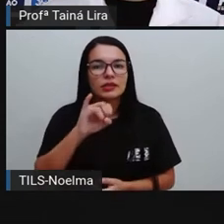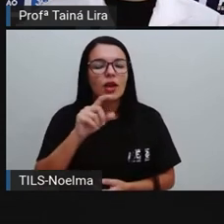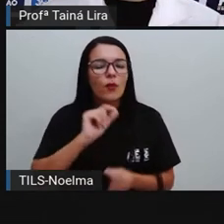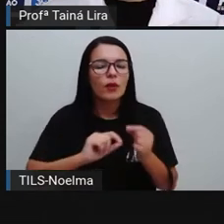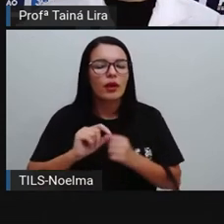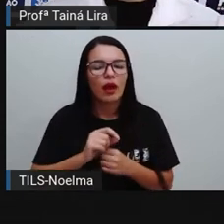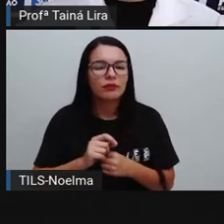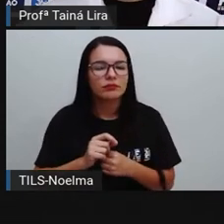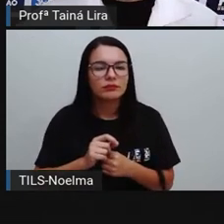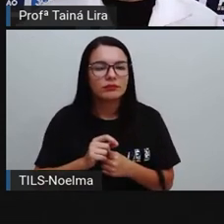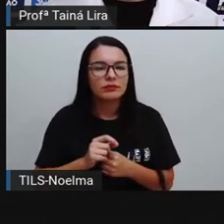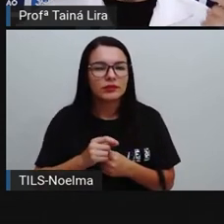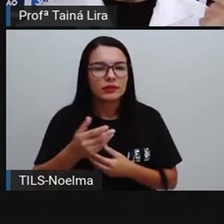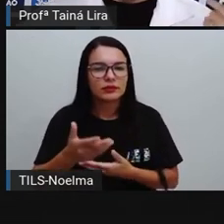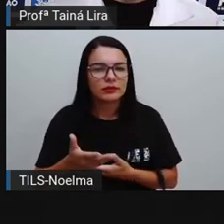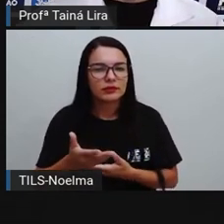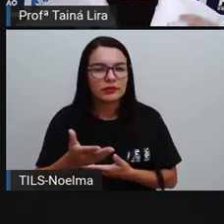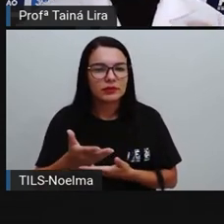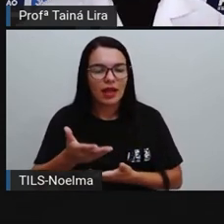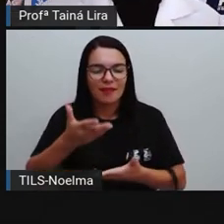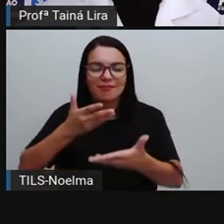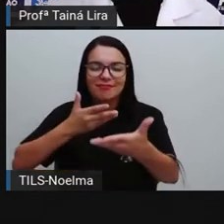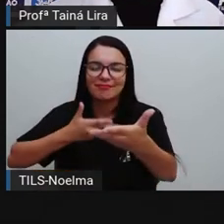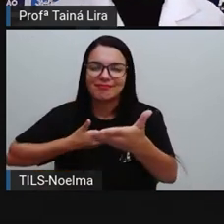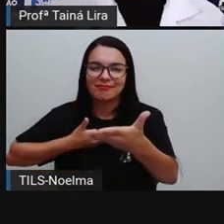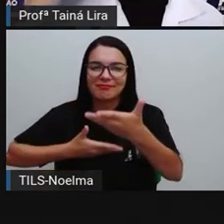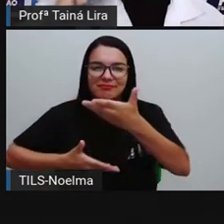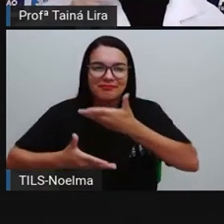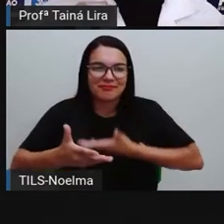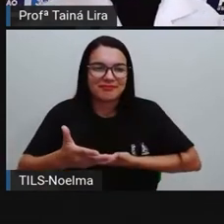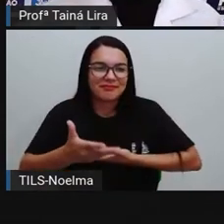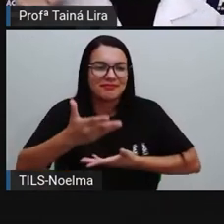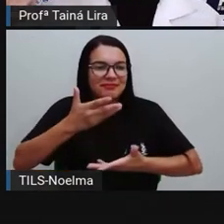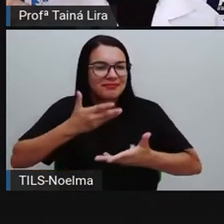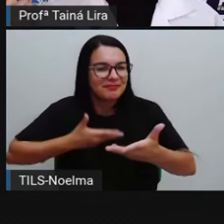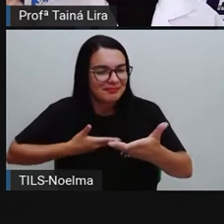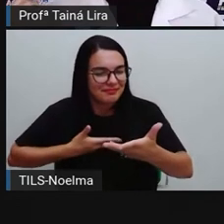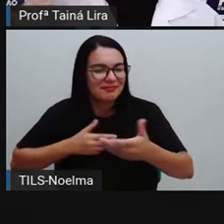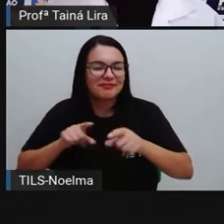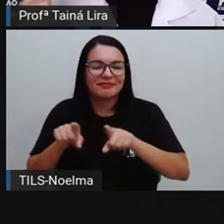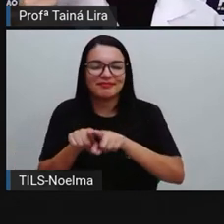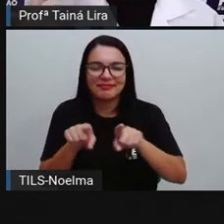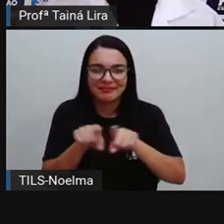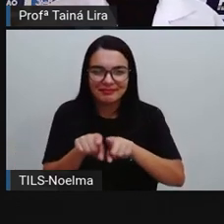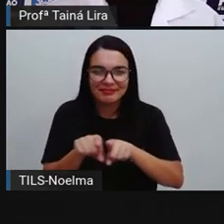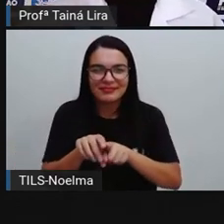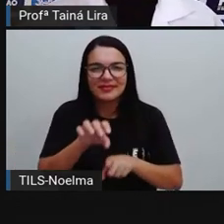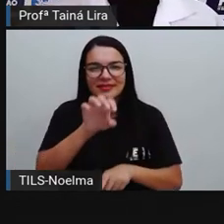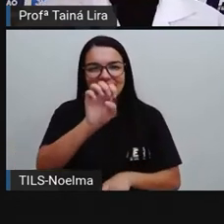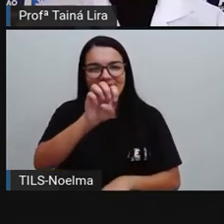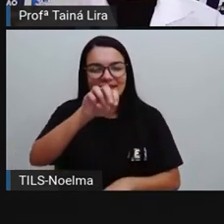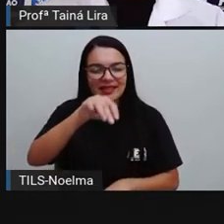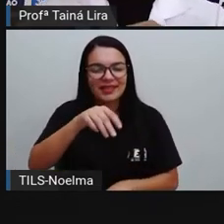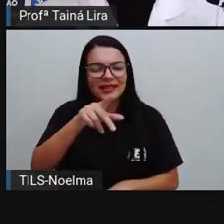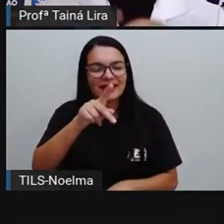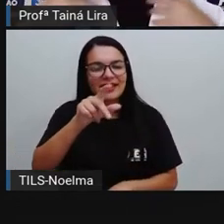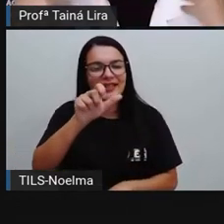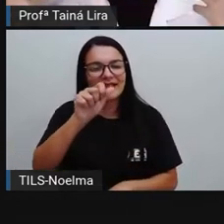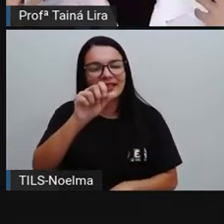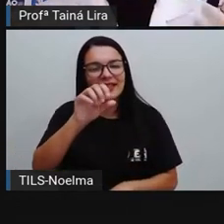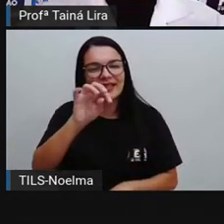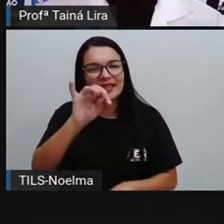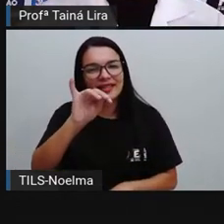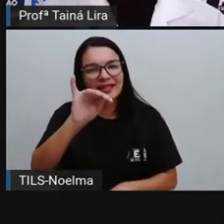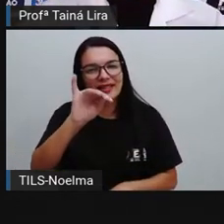lugar do outro? É a empatia. Que a gente trabalhou lá no início do ano letivo. Lembra que a gente se